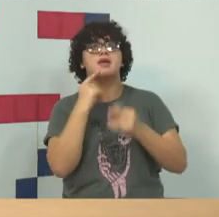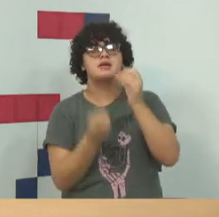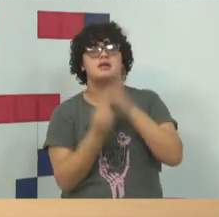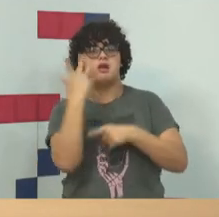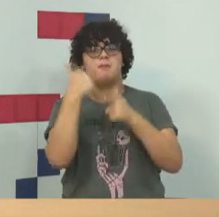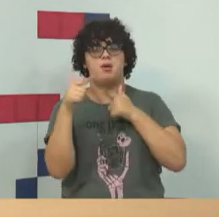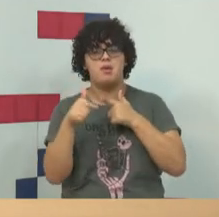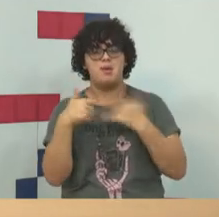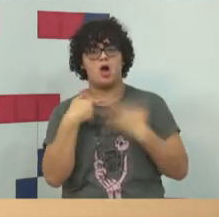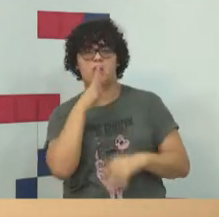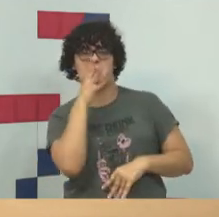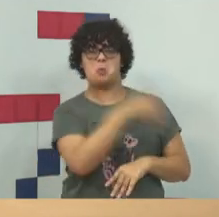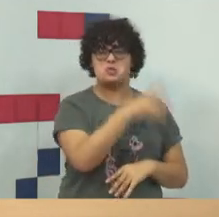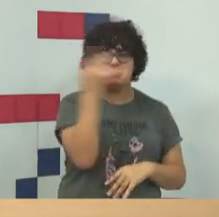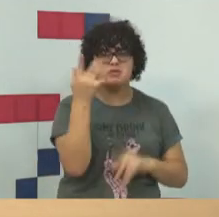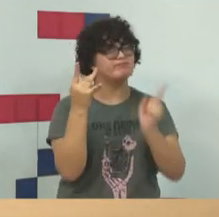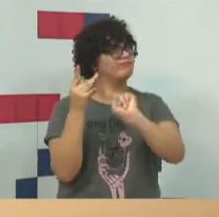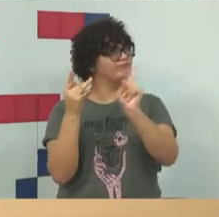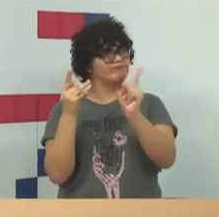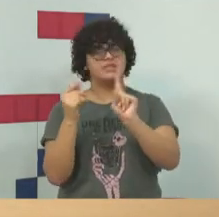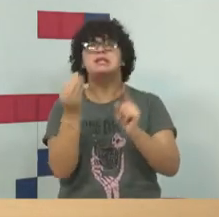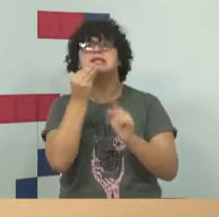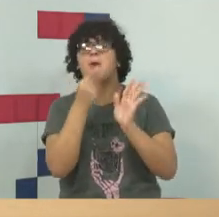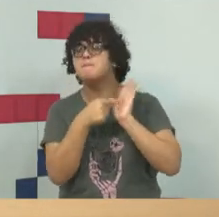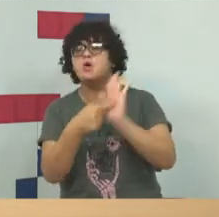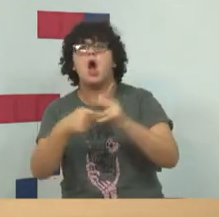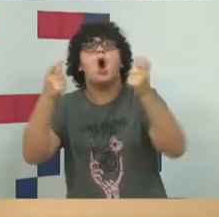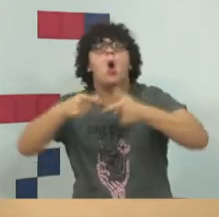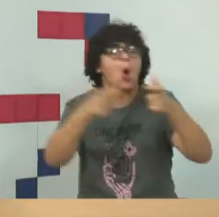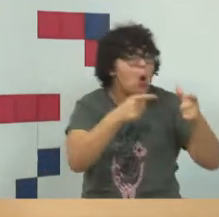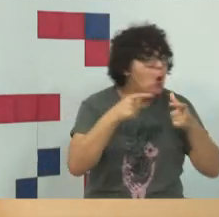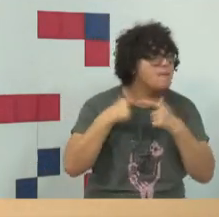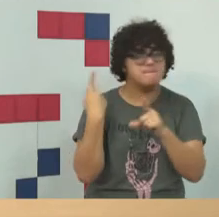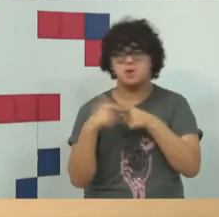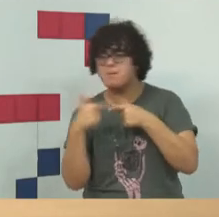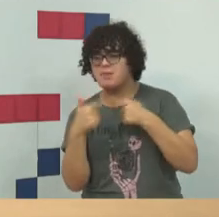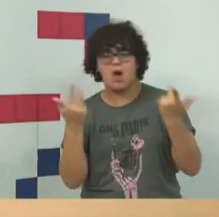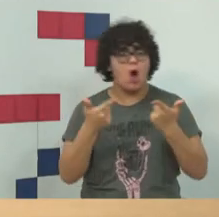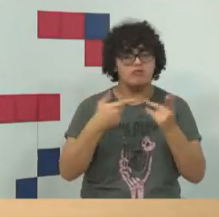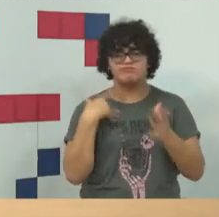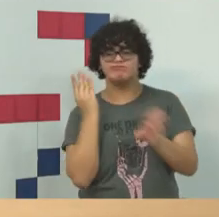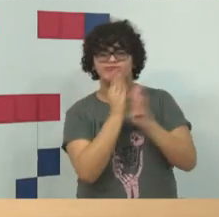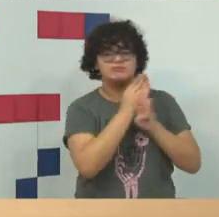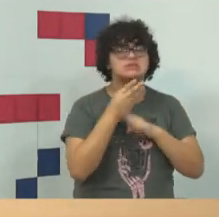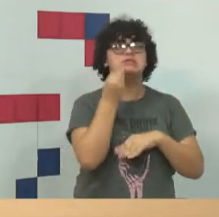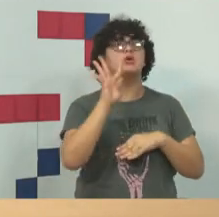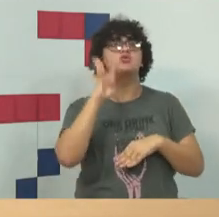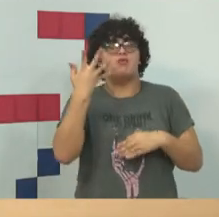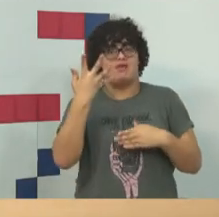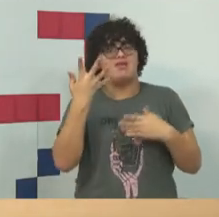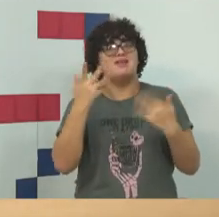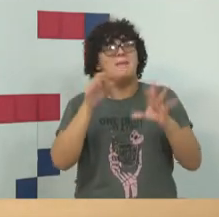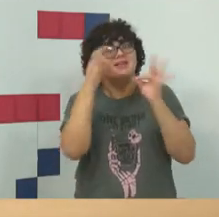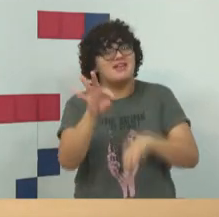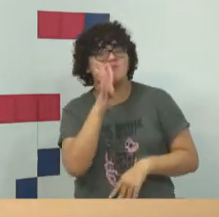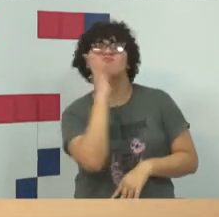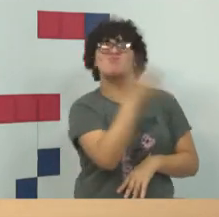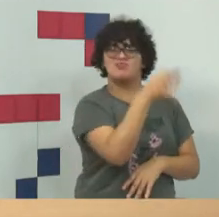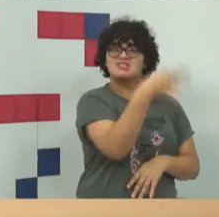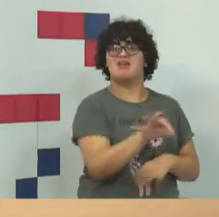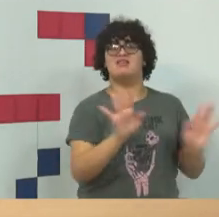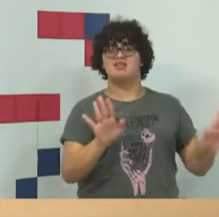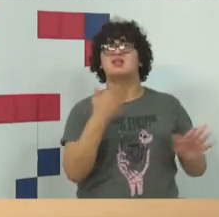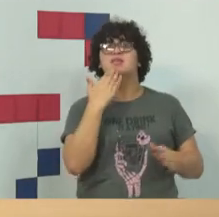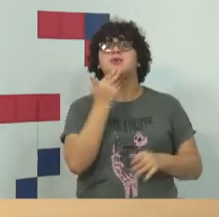para a condenação das pessoas. Não, é mostrar onde estão os problemas para que a gente supere esses problemas e as pessoas possam ser condenadas. E não vamos nos esquecer,